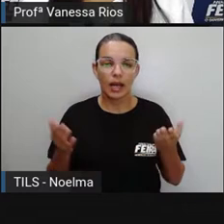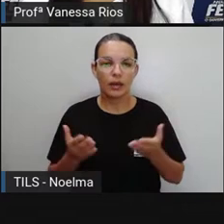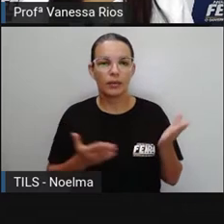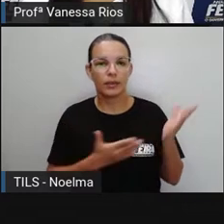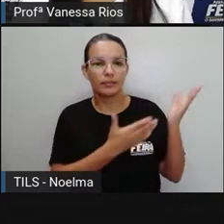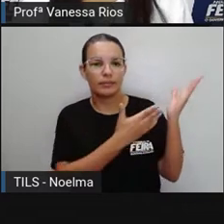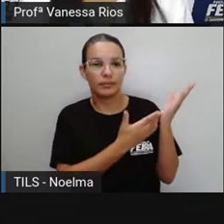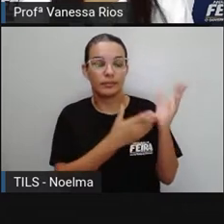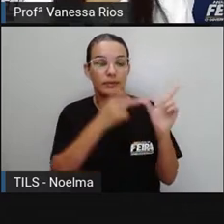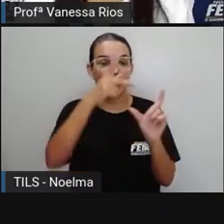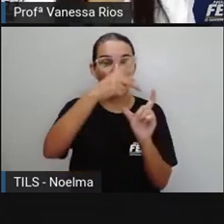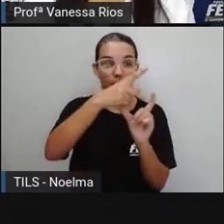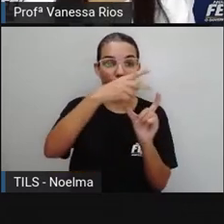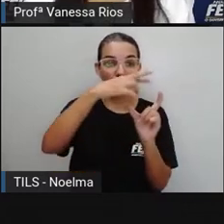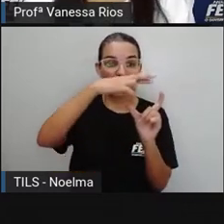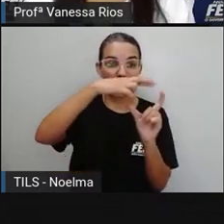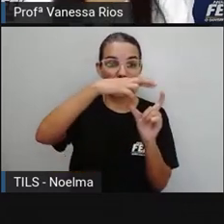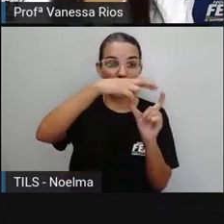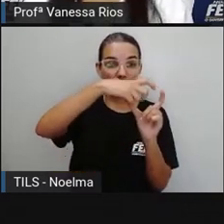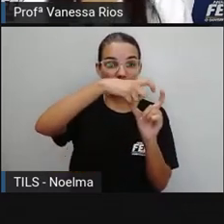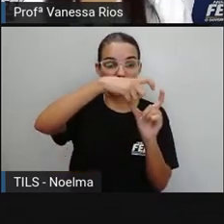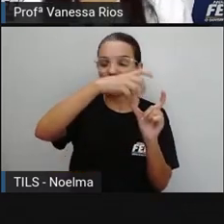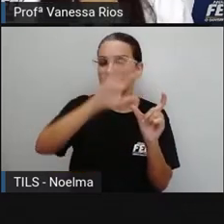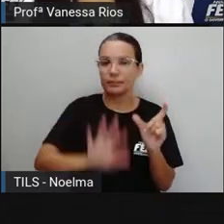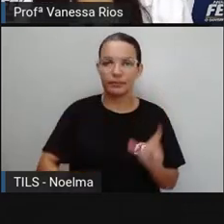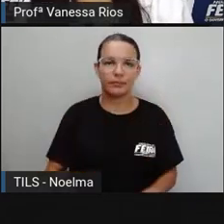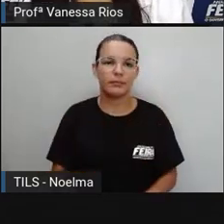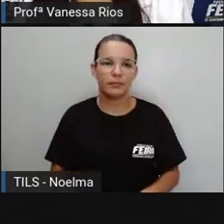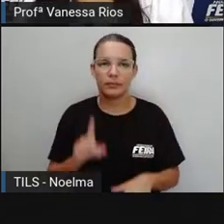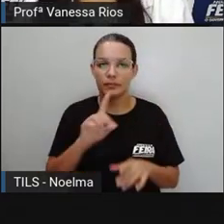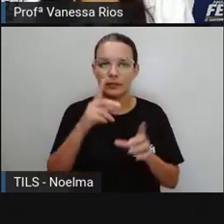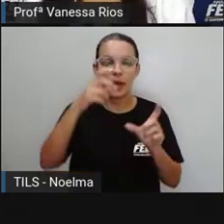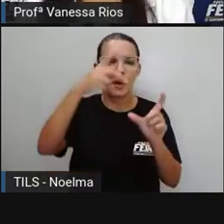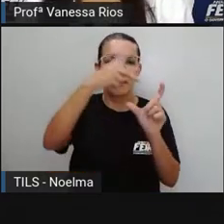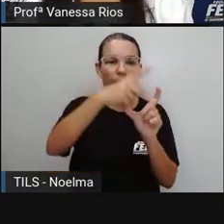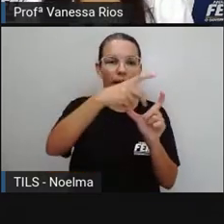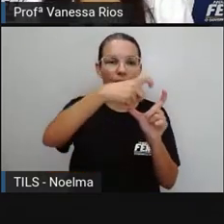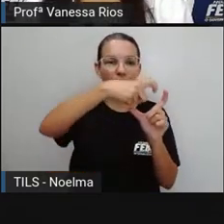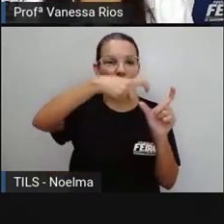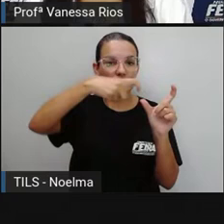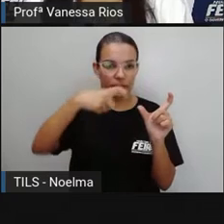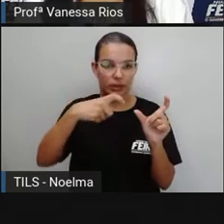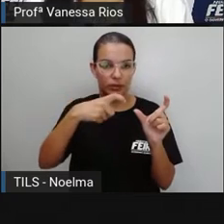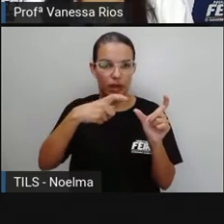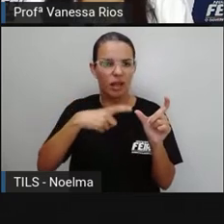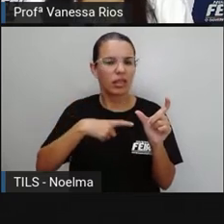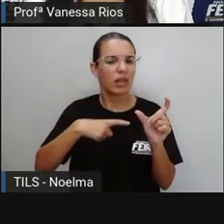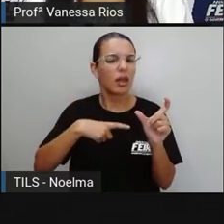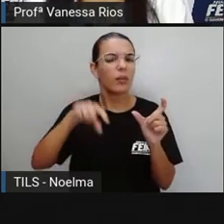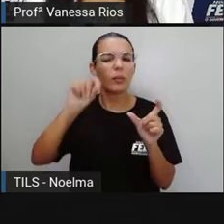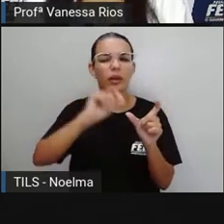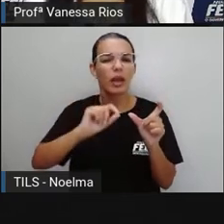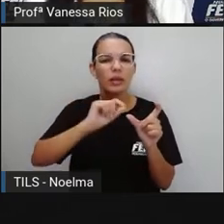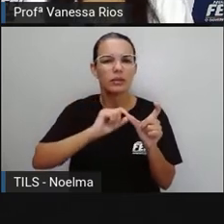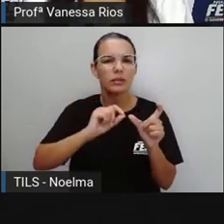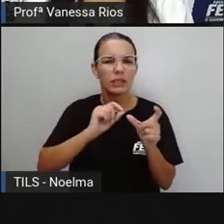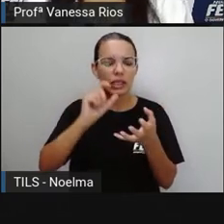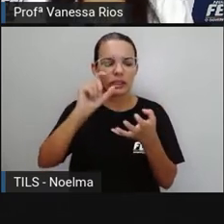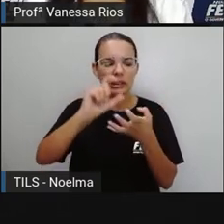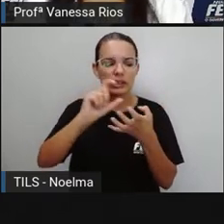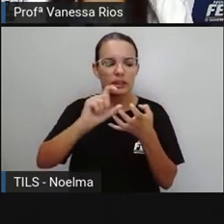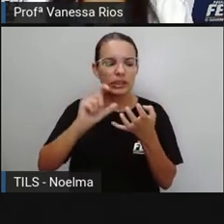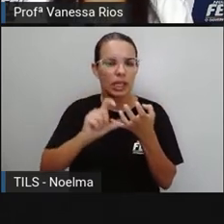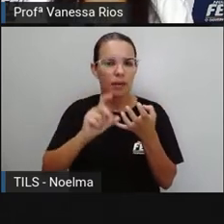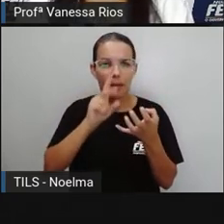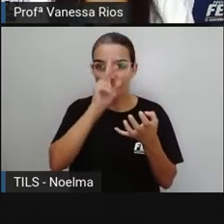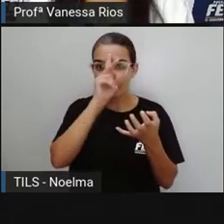E aí, paroxítona? Paroxítona são as palavras que possuem a sílaba tônica localizada na